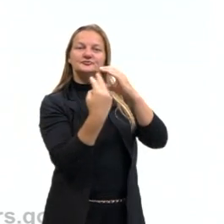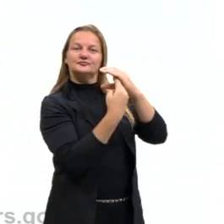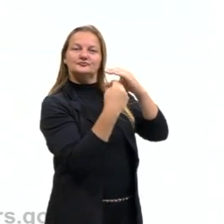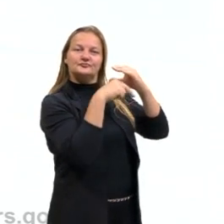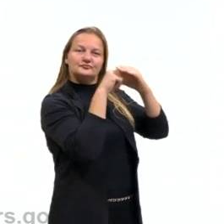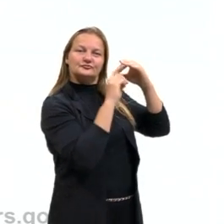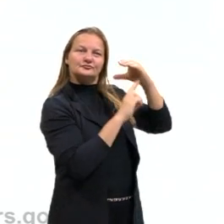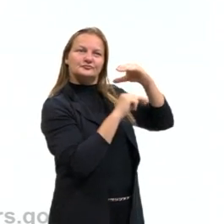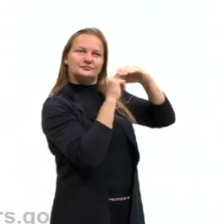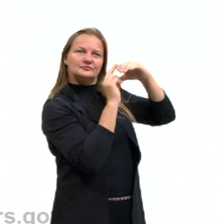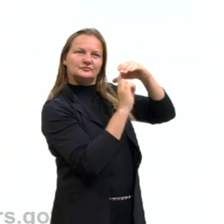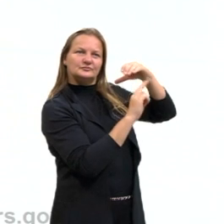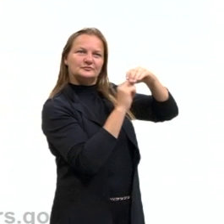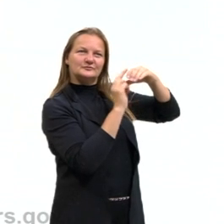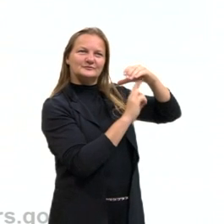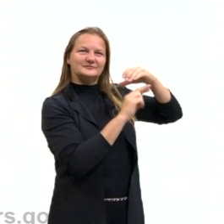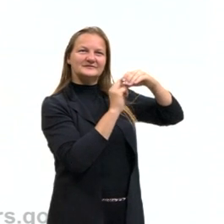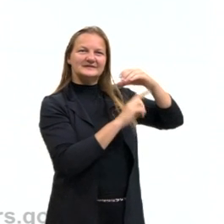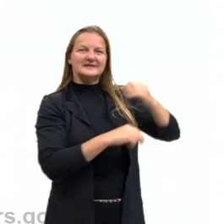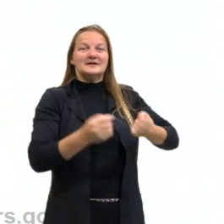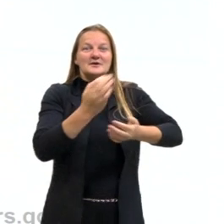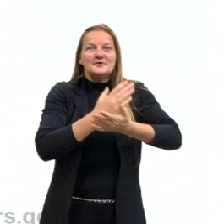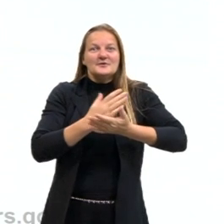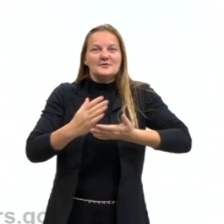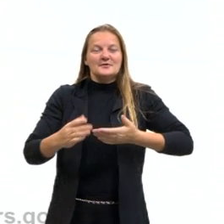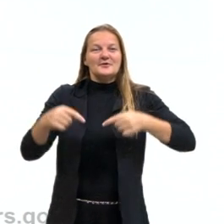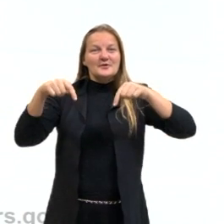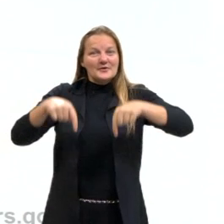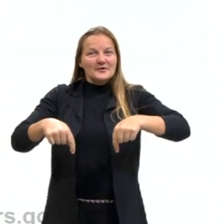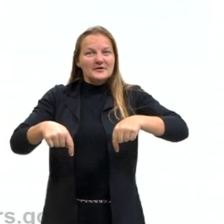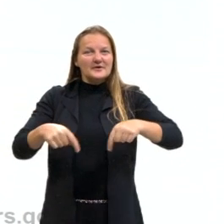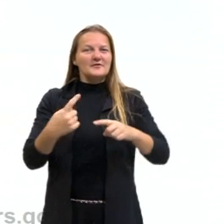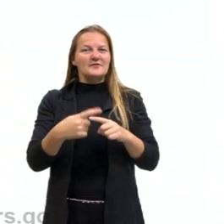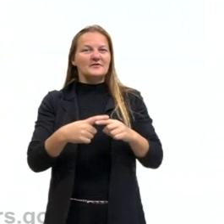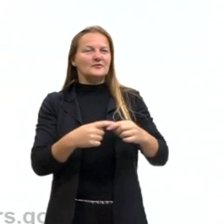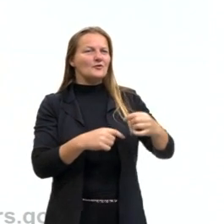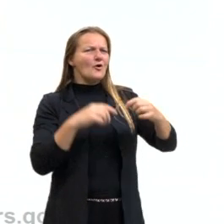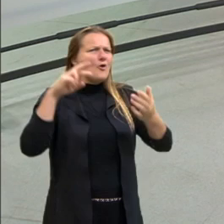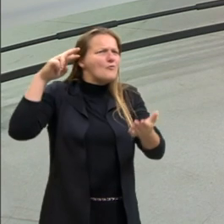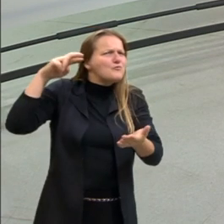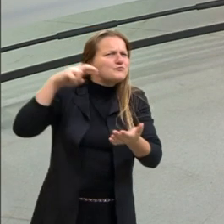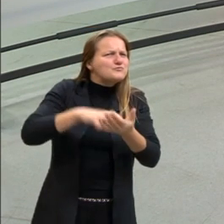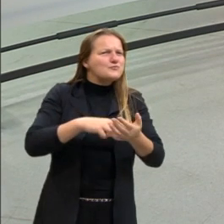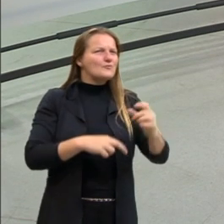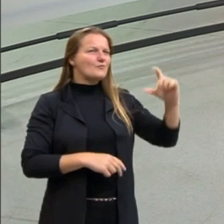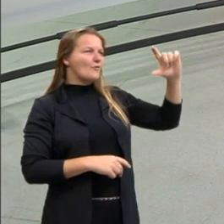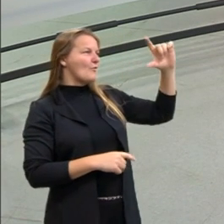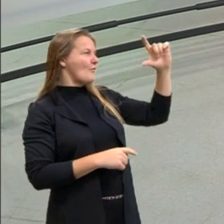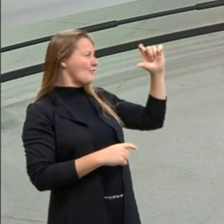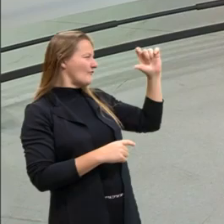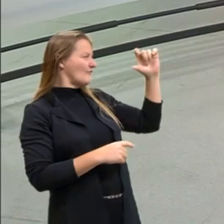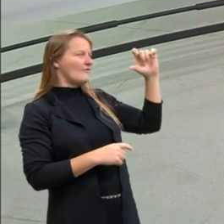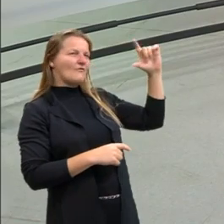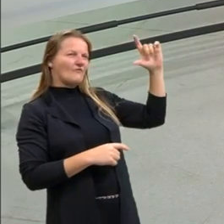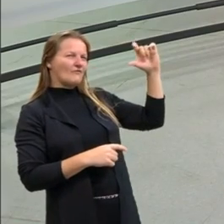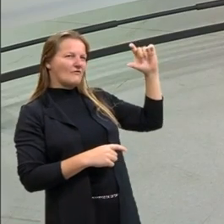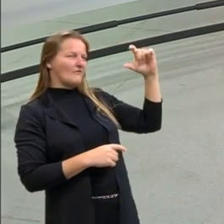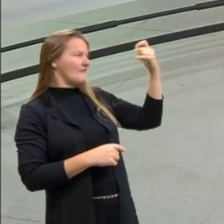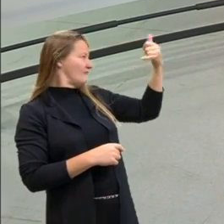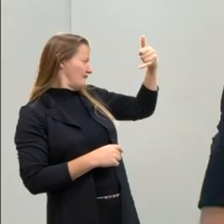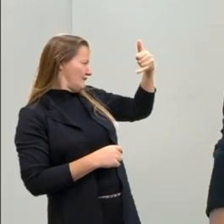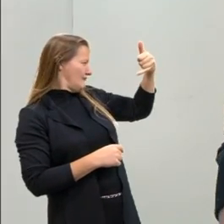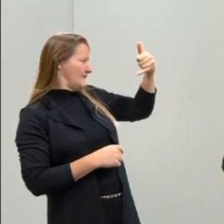Iniciamos a nossa aula e eu estava aqui no estúdio fazendo um registro, que vocês conhecem como a selfie, né?